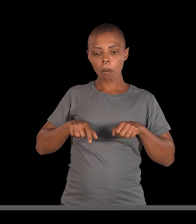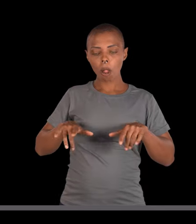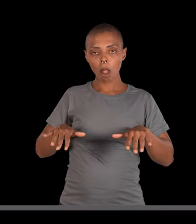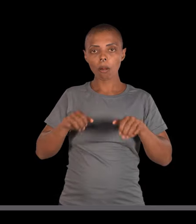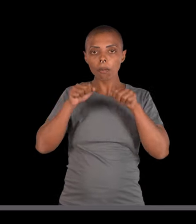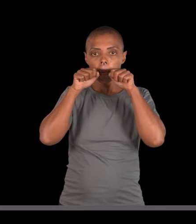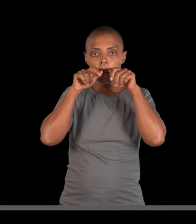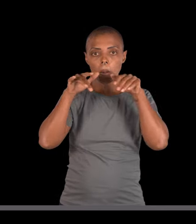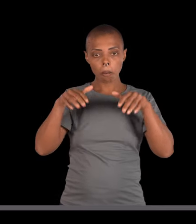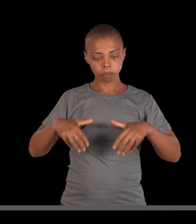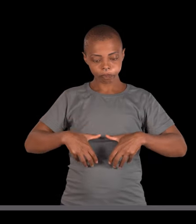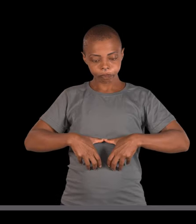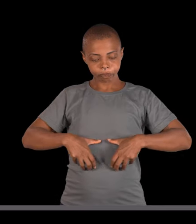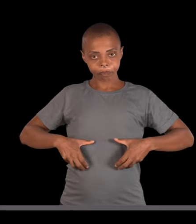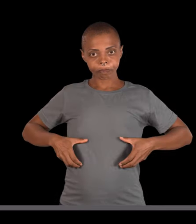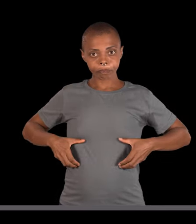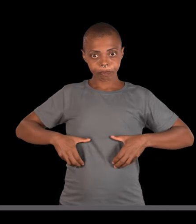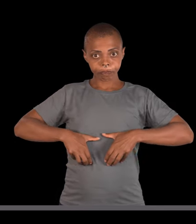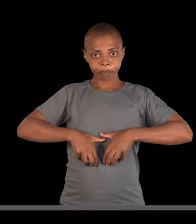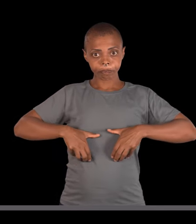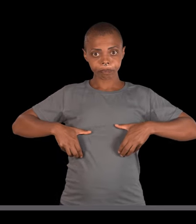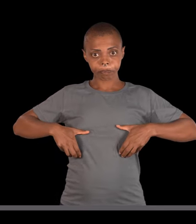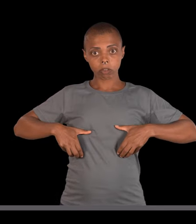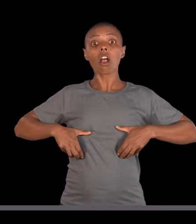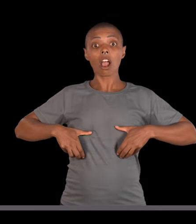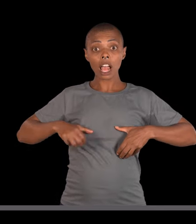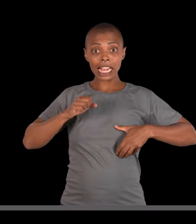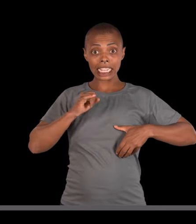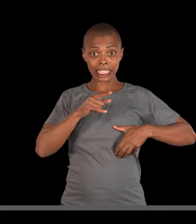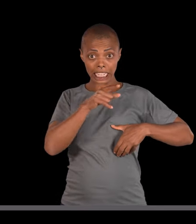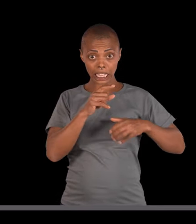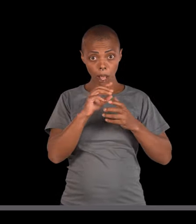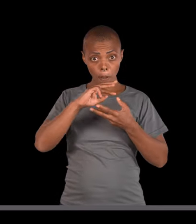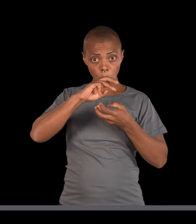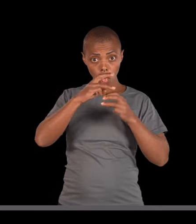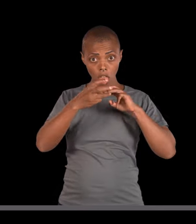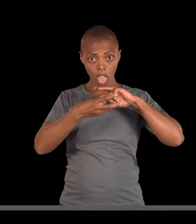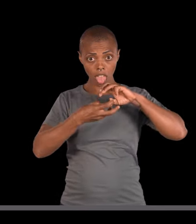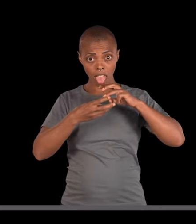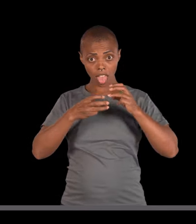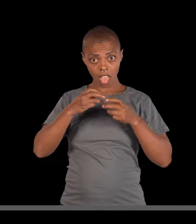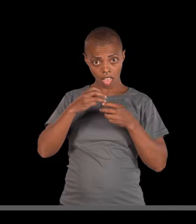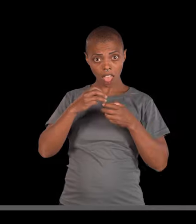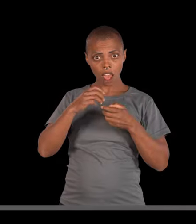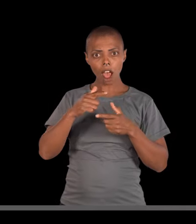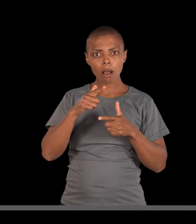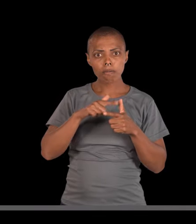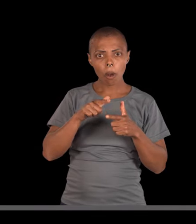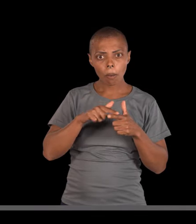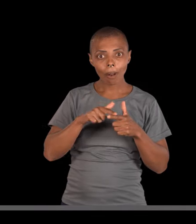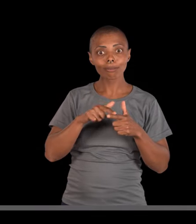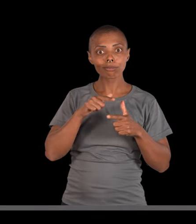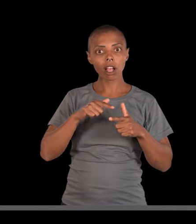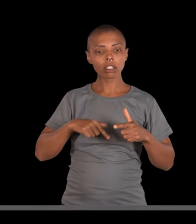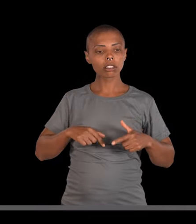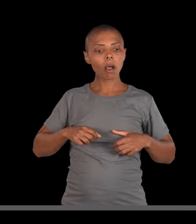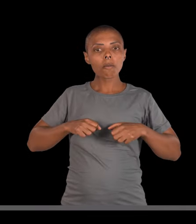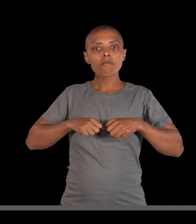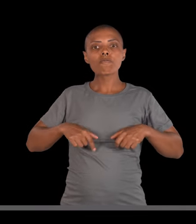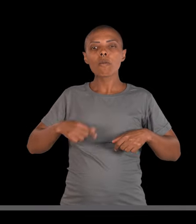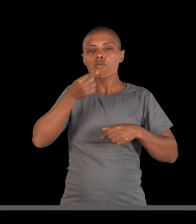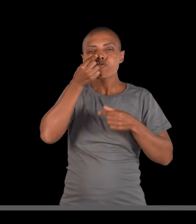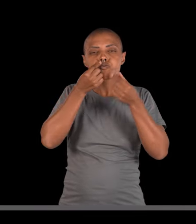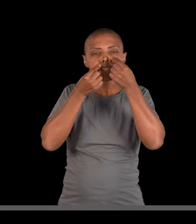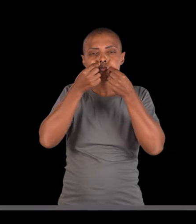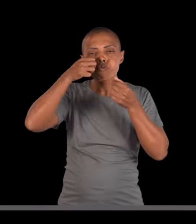brônquios no nosso sistema respiratório, se essa proteína tiver com defeito, o muco, o catarro, ele